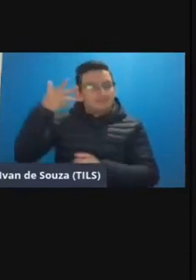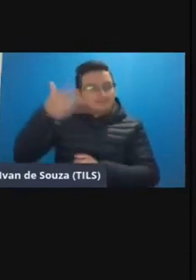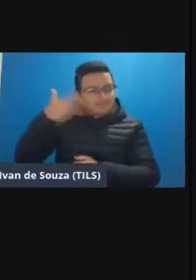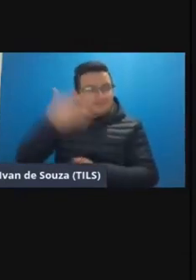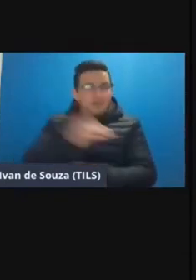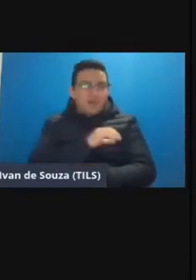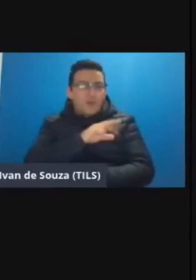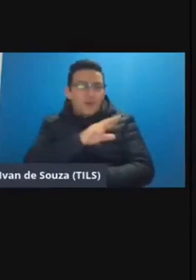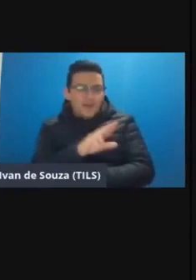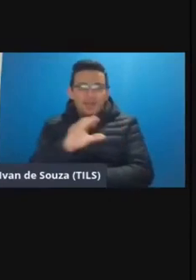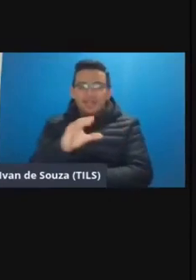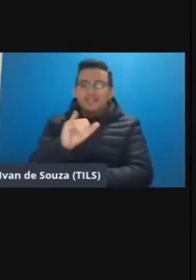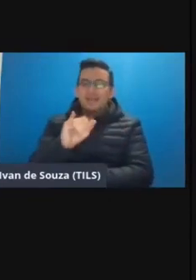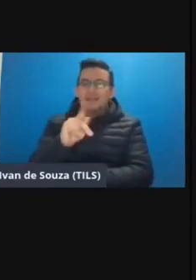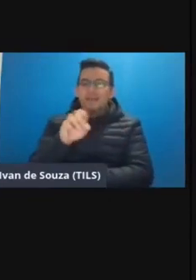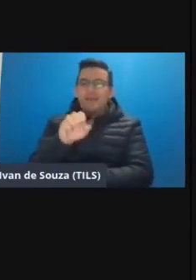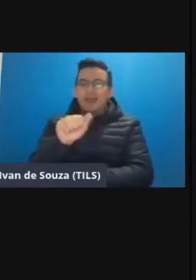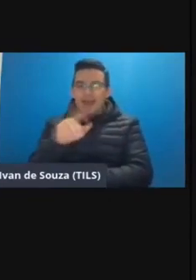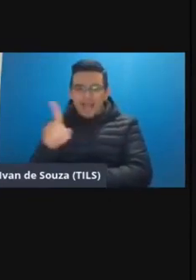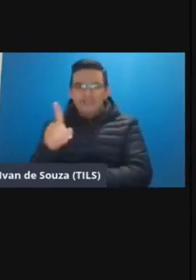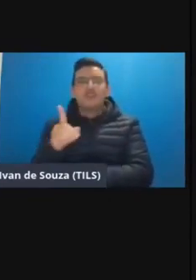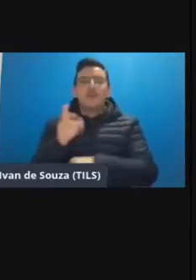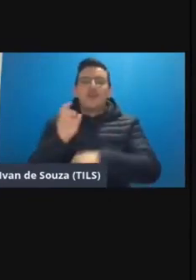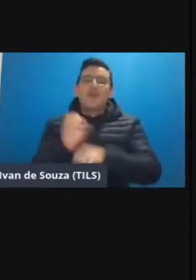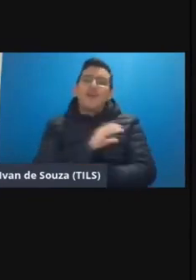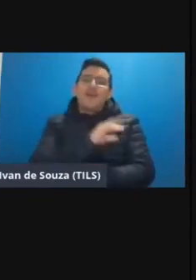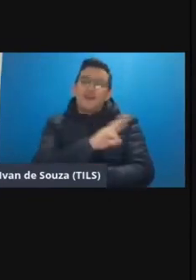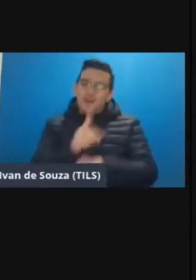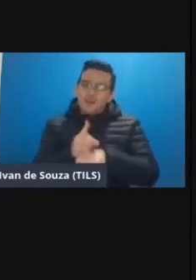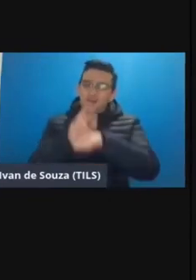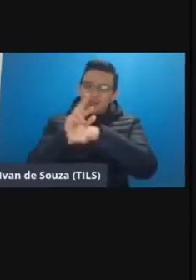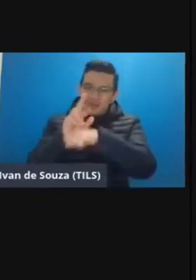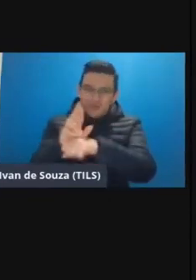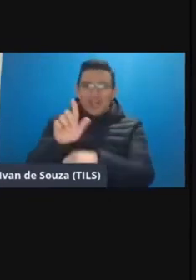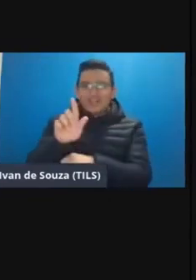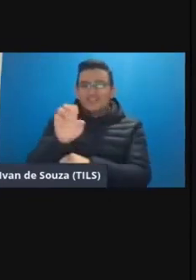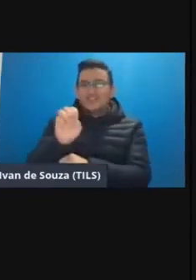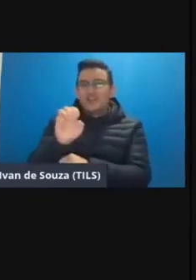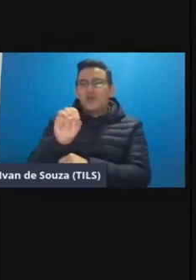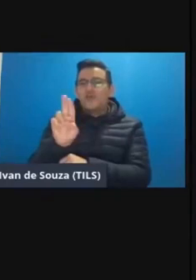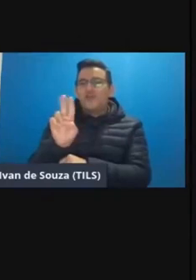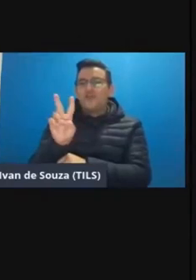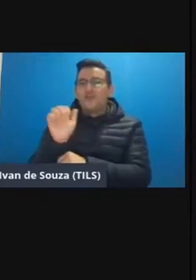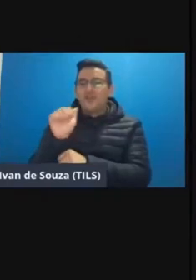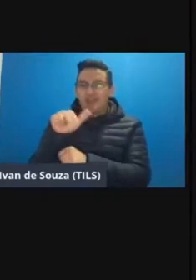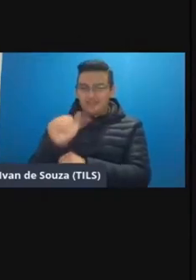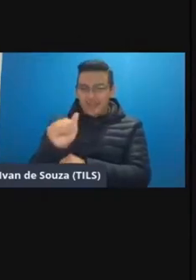coordenadora da CPA de professora doutora Giovana Gentili Santos boa tarde Giovana Oi